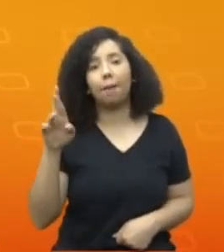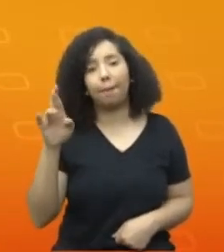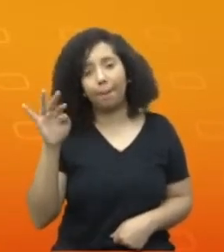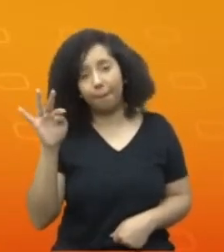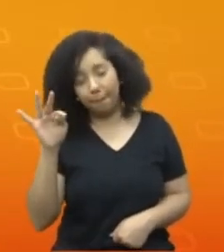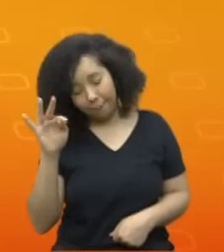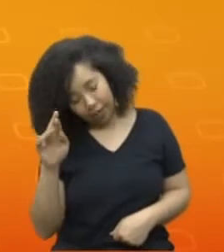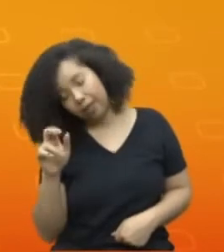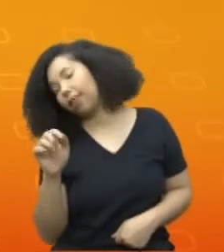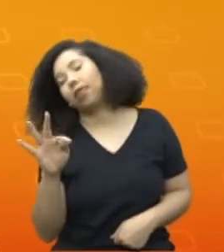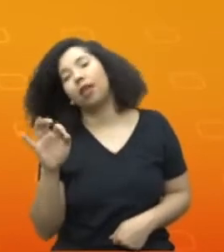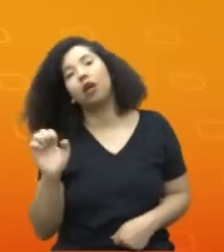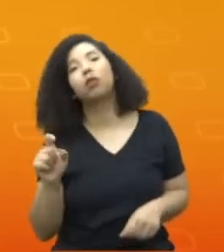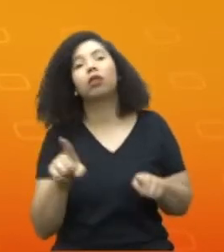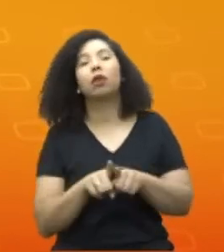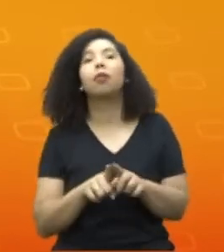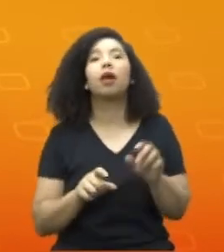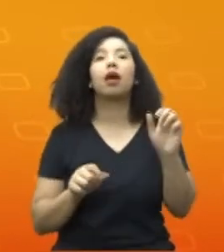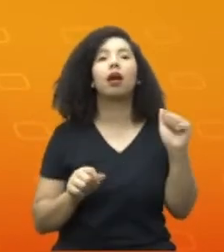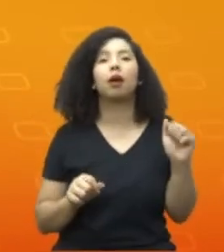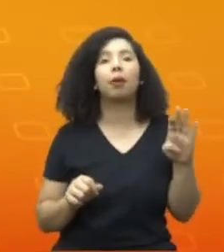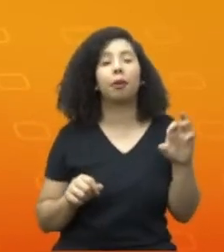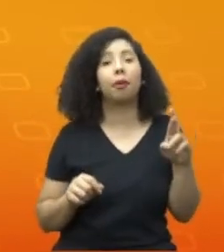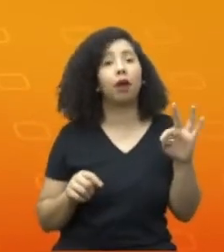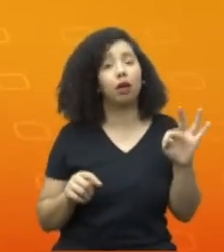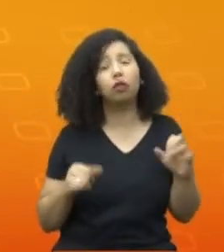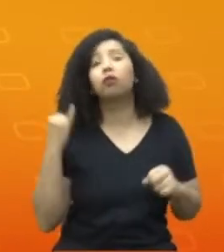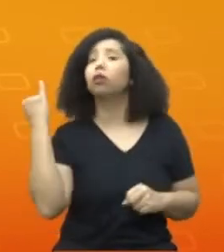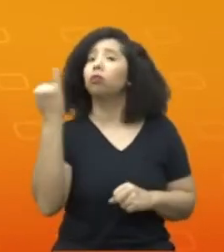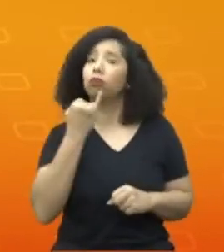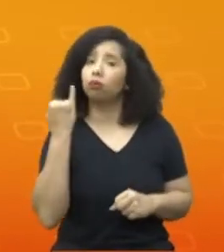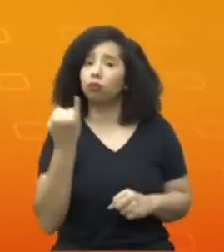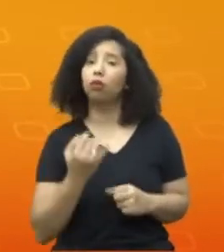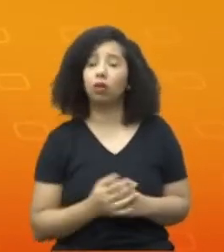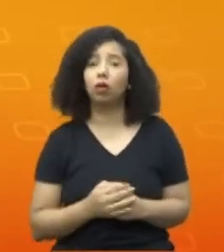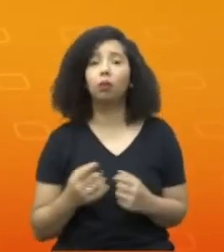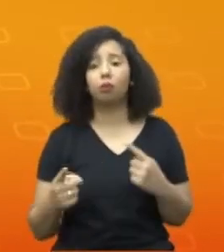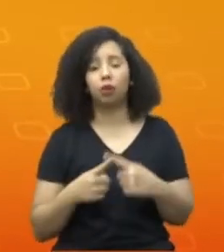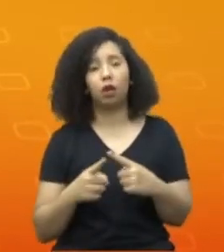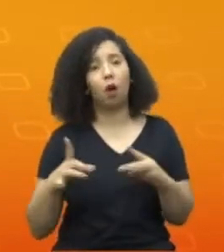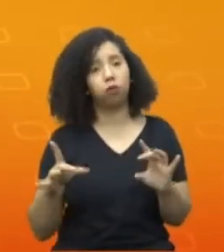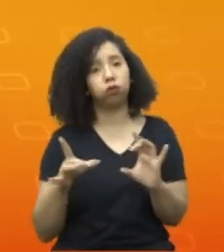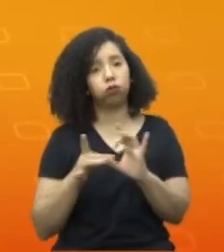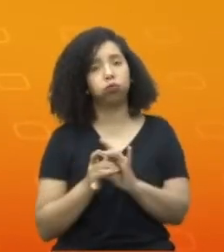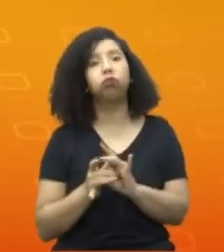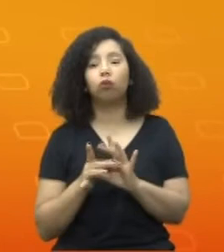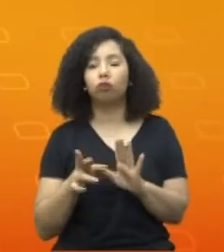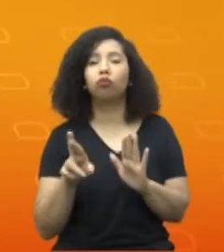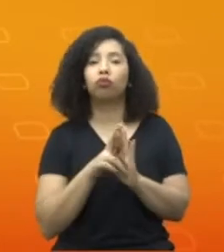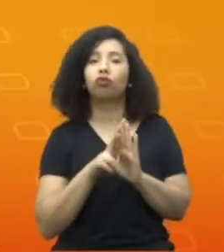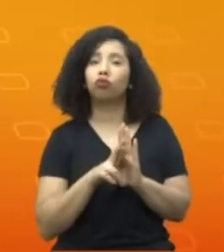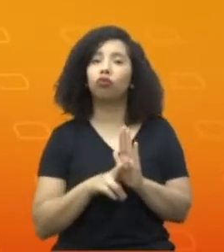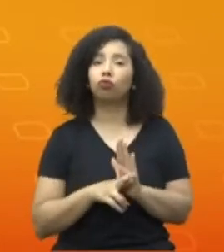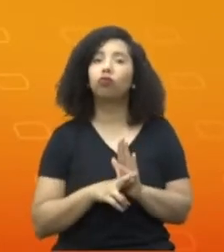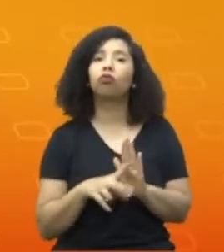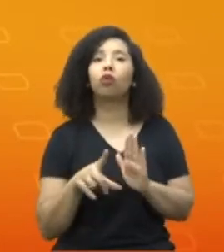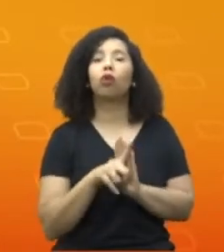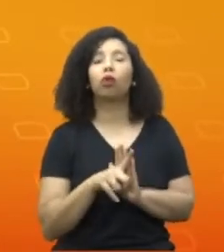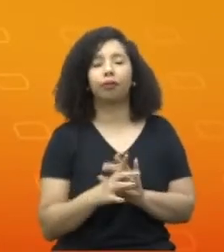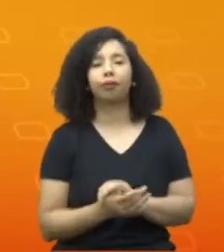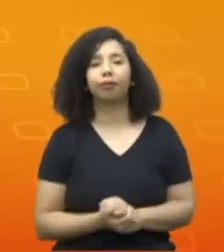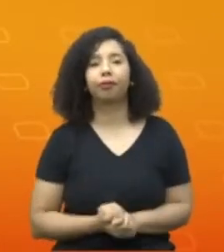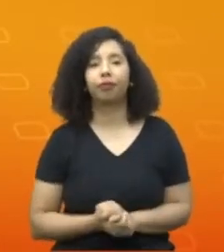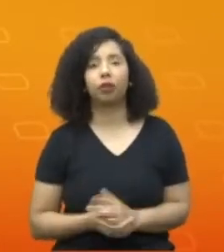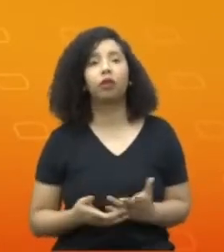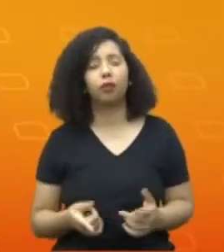fundamental nessa questão porque são as entidades que estão mais presentes próximas a essa área de regulação. então vão